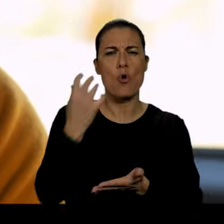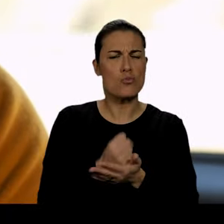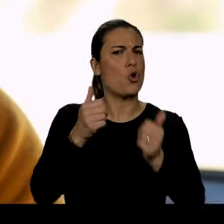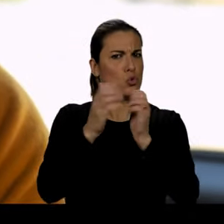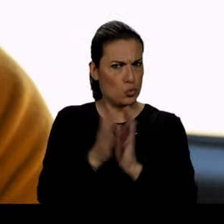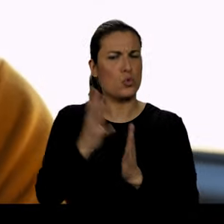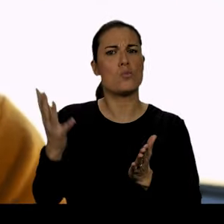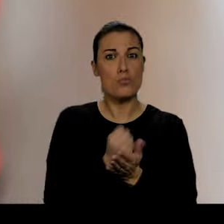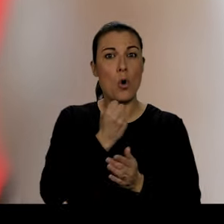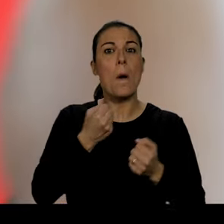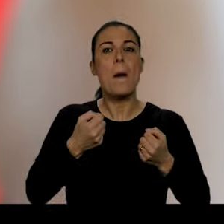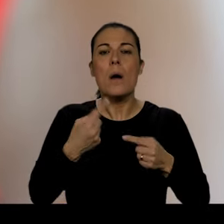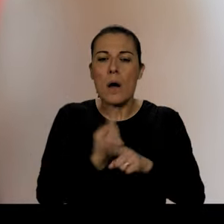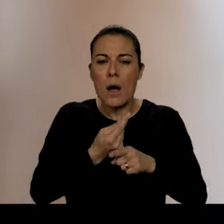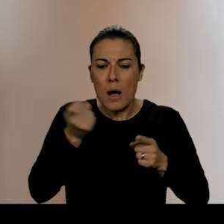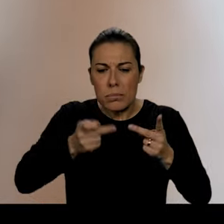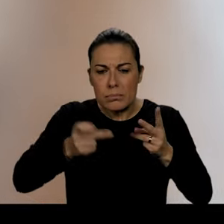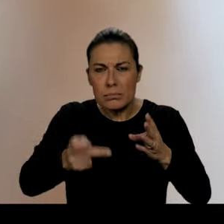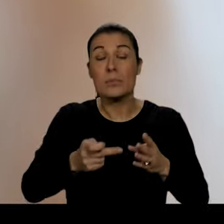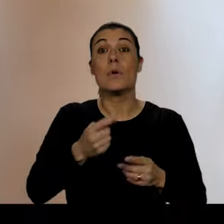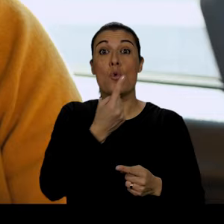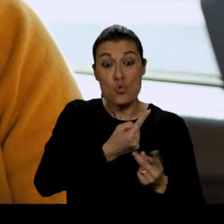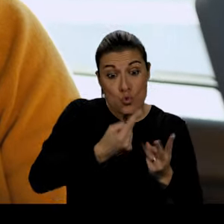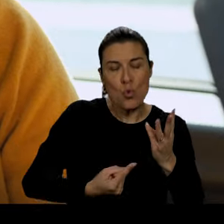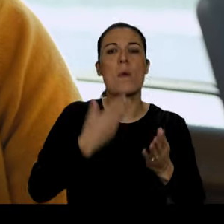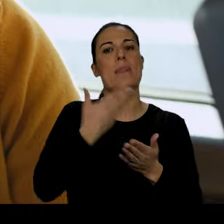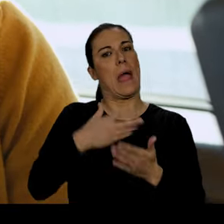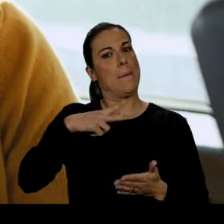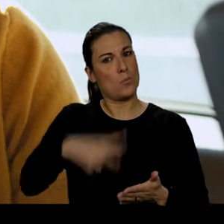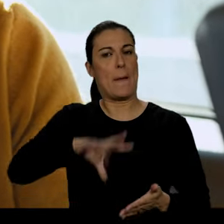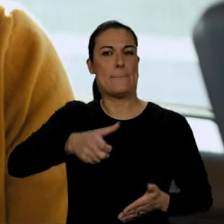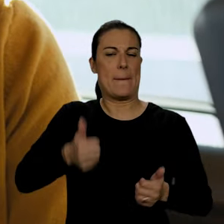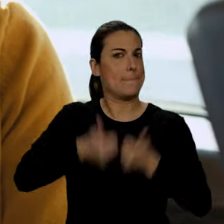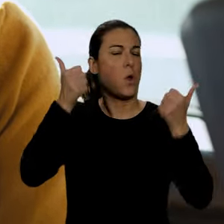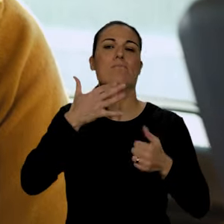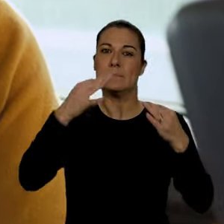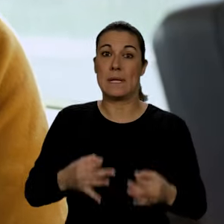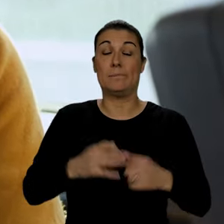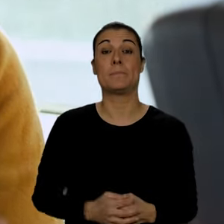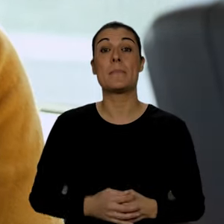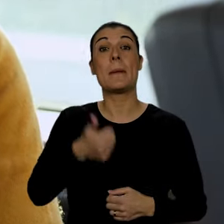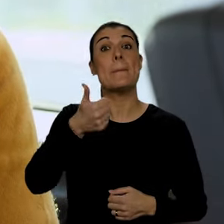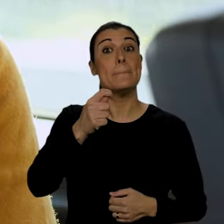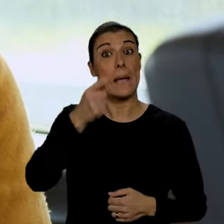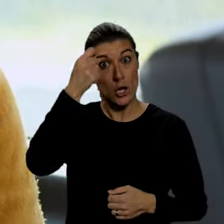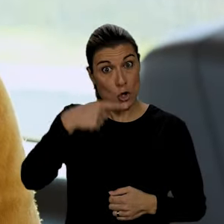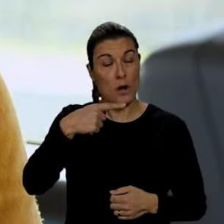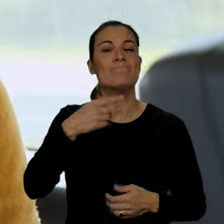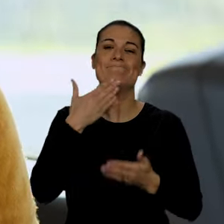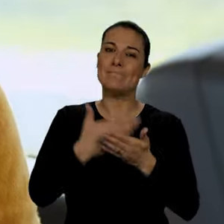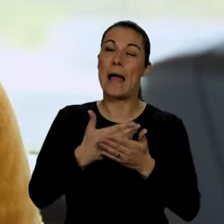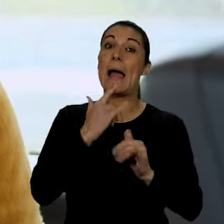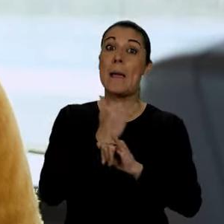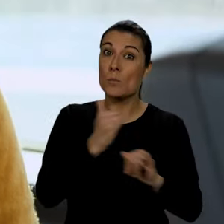provas. E em cada uma, Portugal ficou um país melhor. A história do Bloco é de fazer os impossíveis.